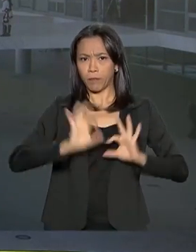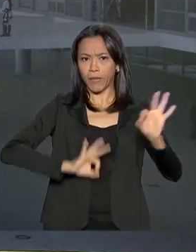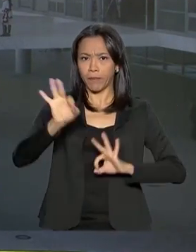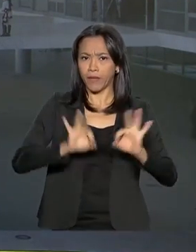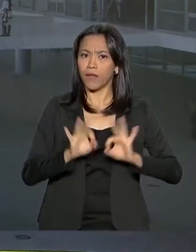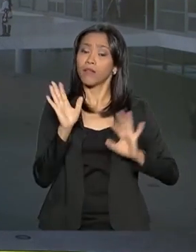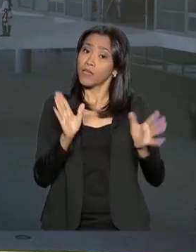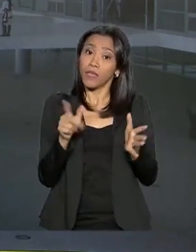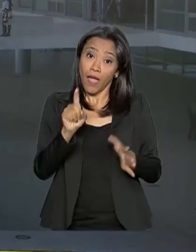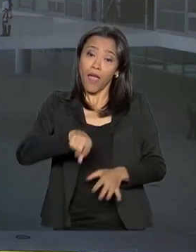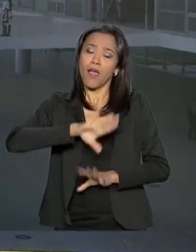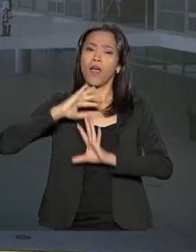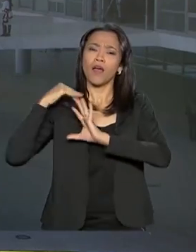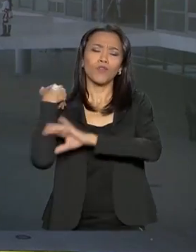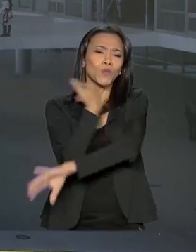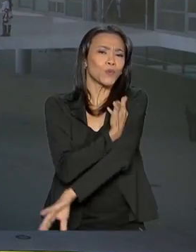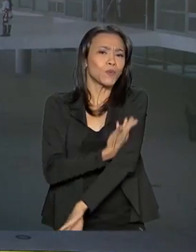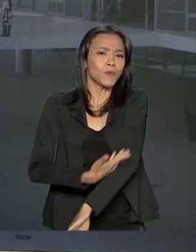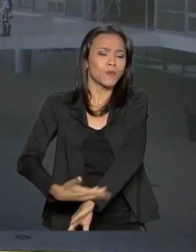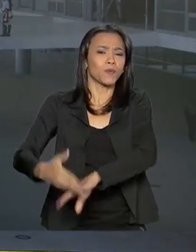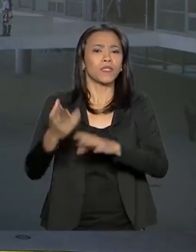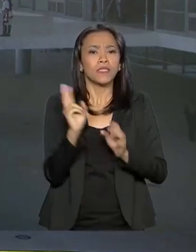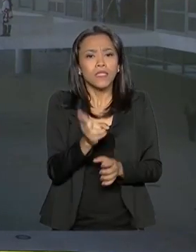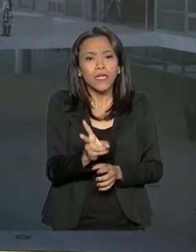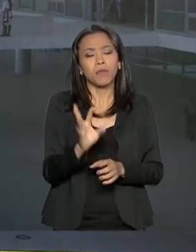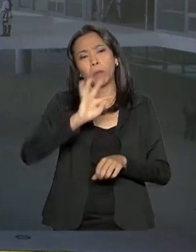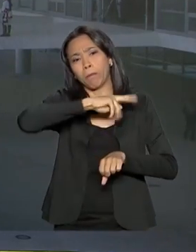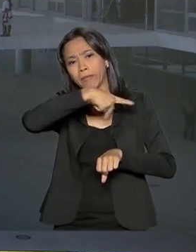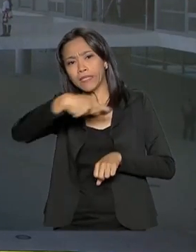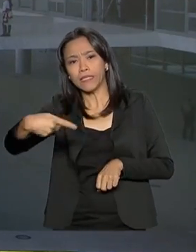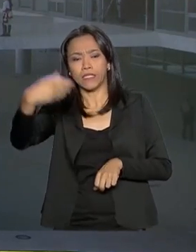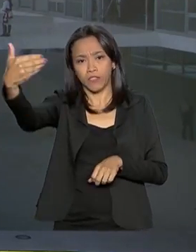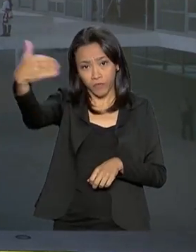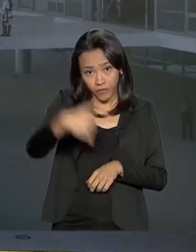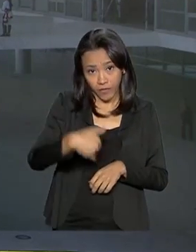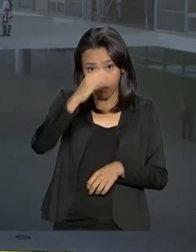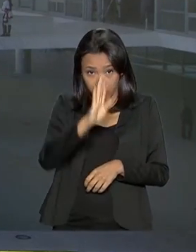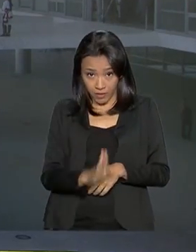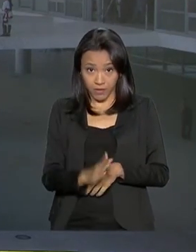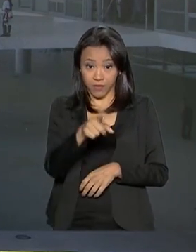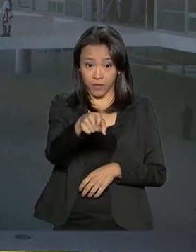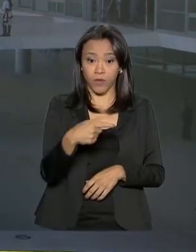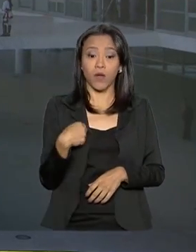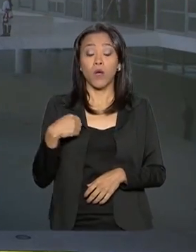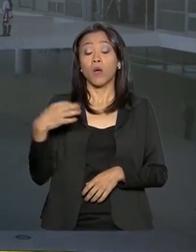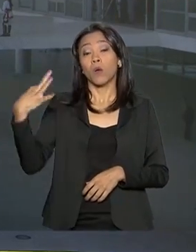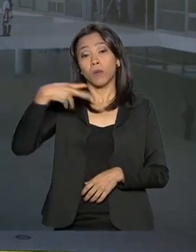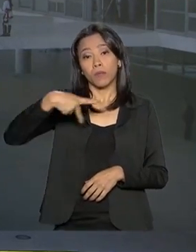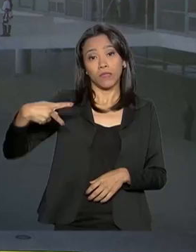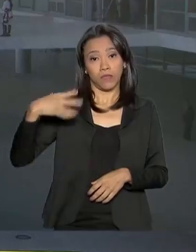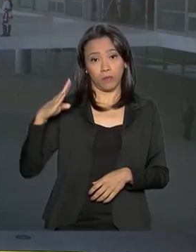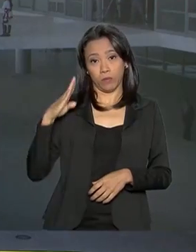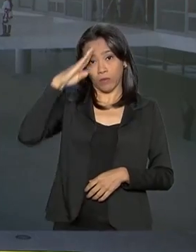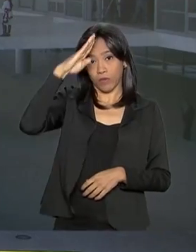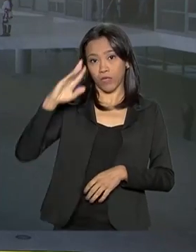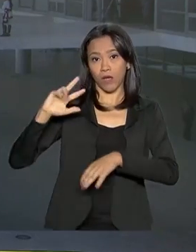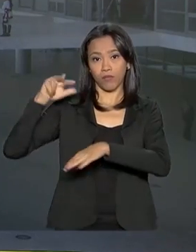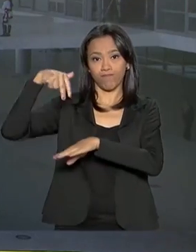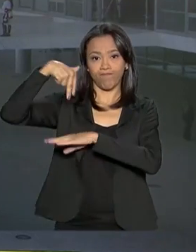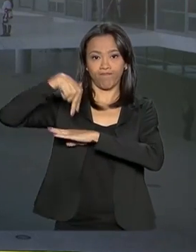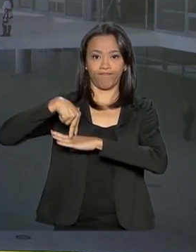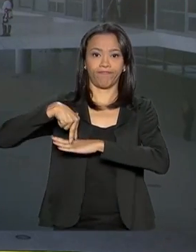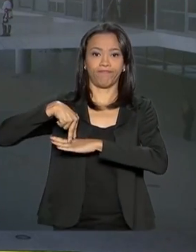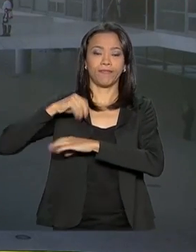quando um chefe de Estado visita o Brasil. O presidente paraguaio vai subir ali a rampa do Palácio do Planalto, onde já estão